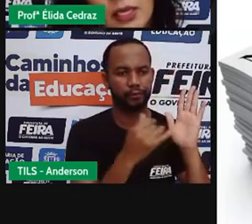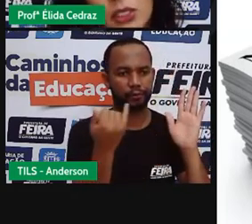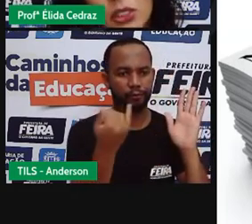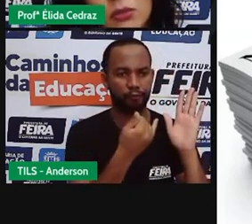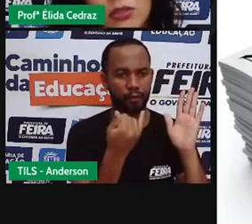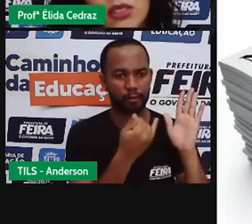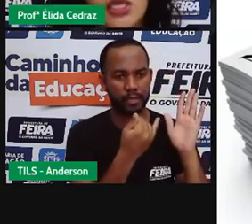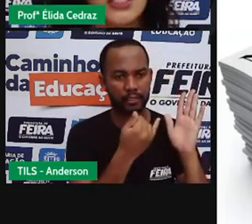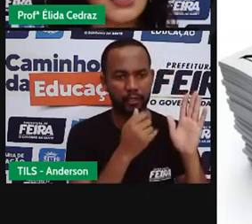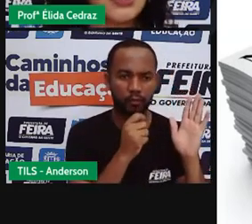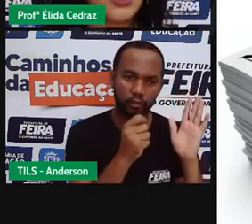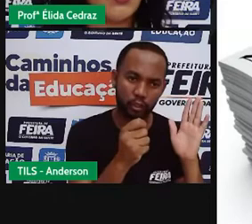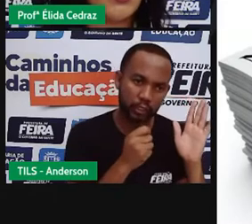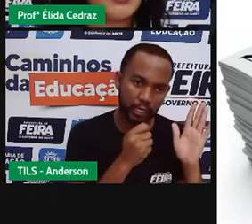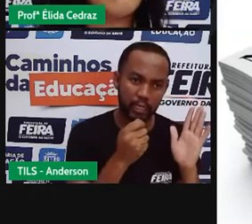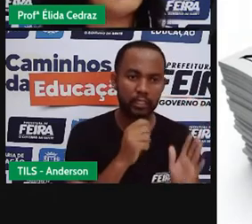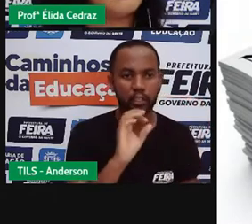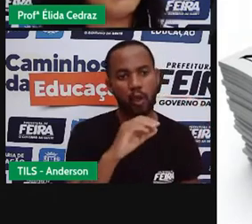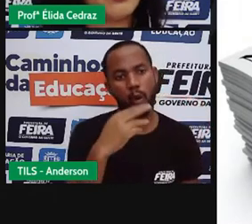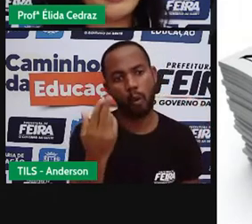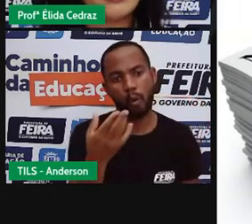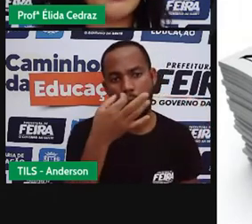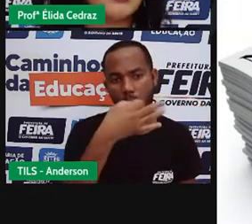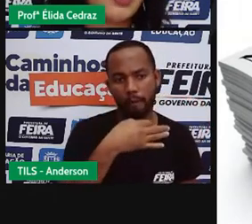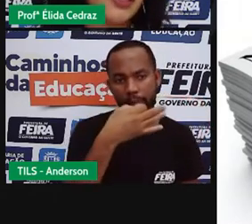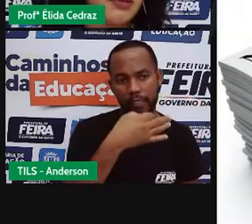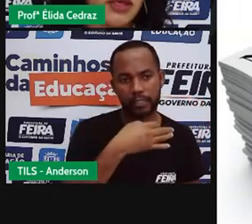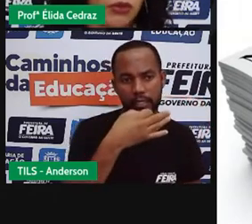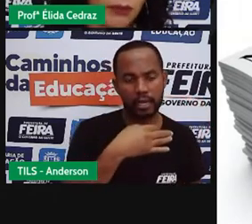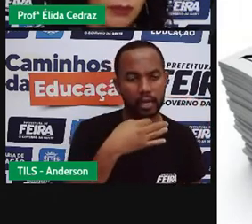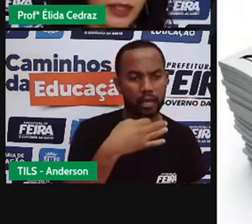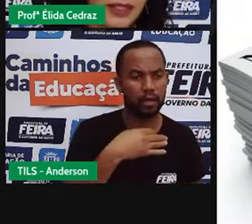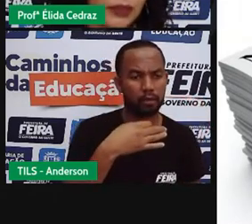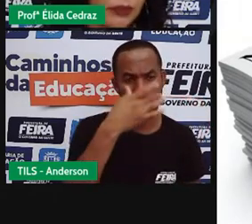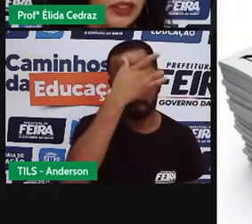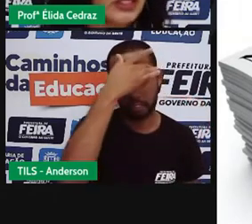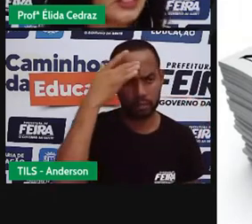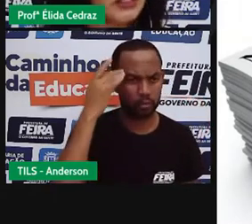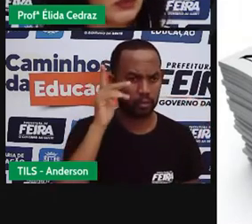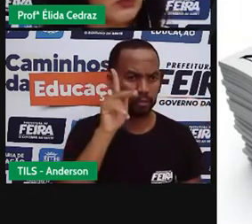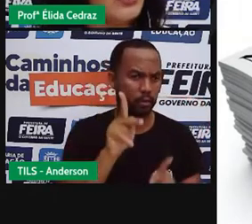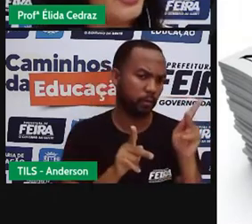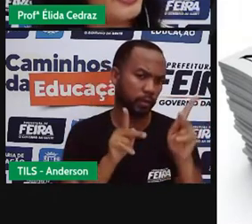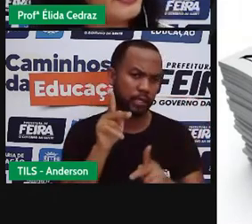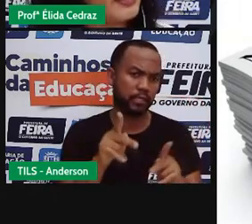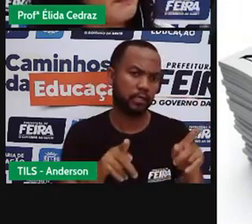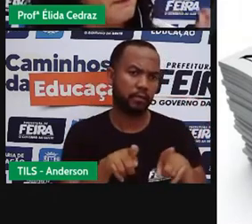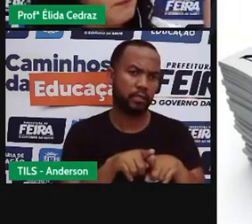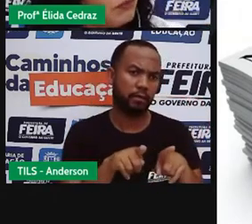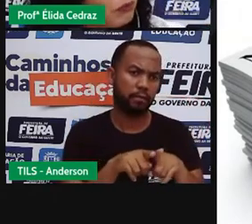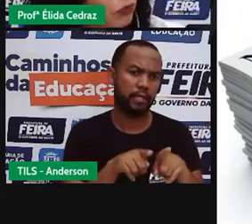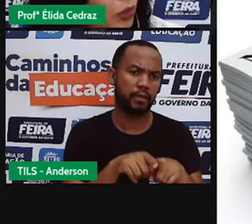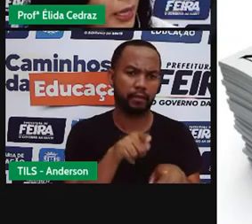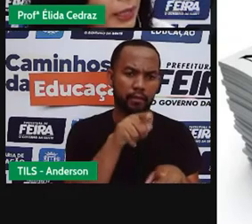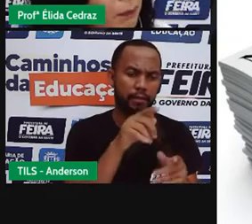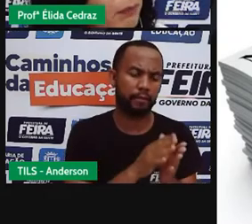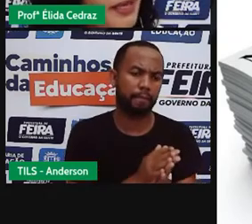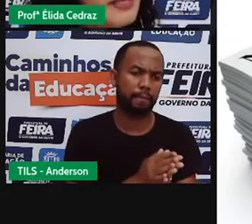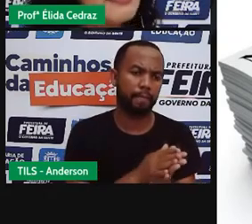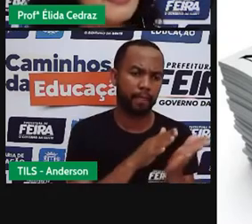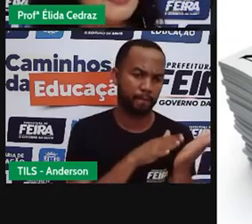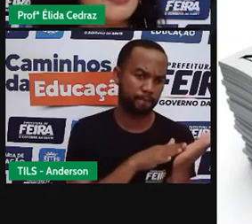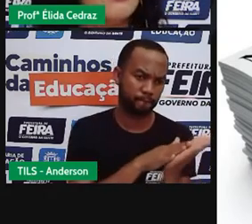jornalísticos. Que circula levando informação e entretenimento à população. Então, aquela folha